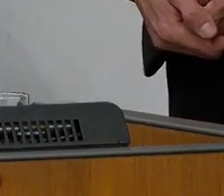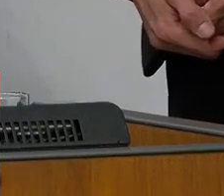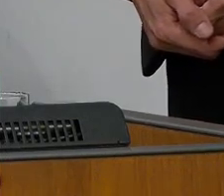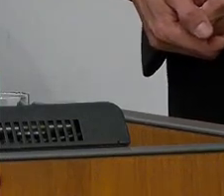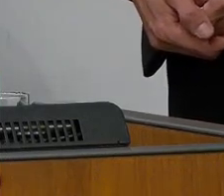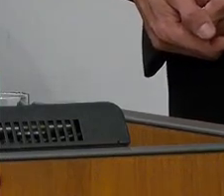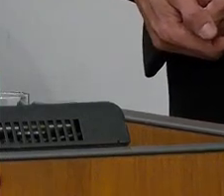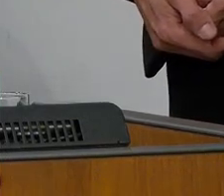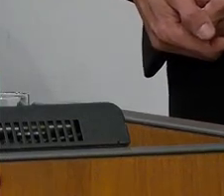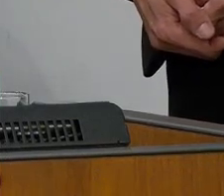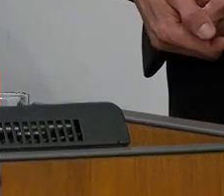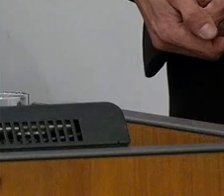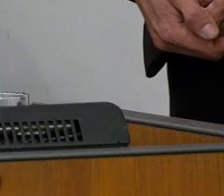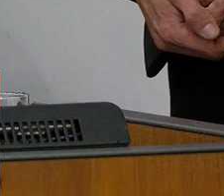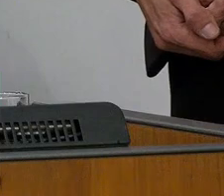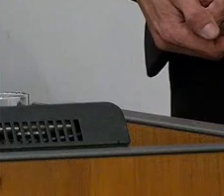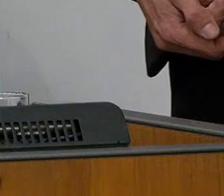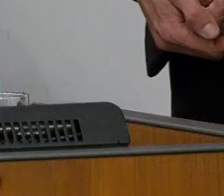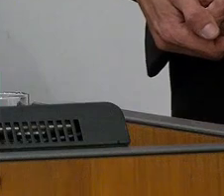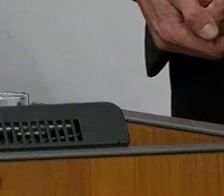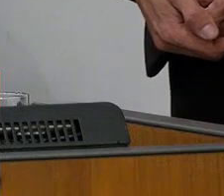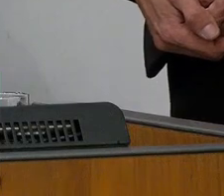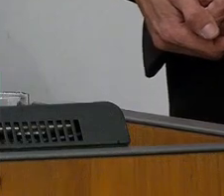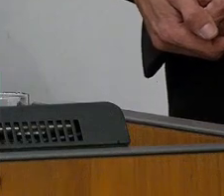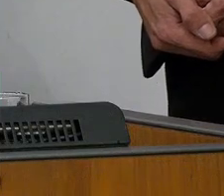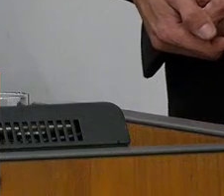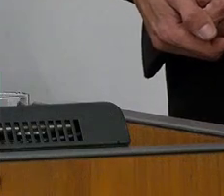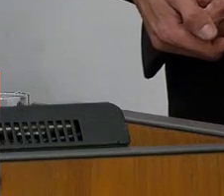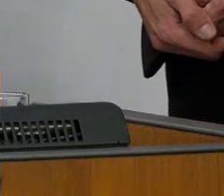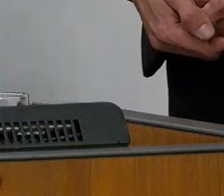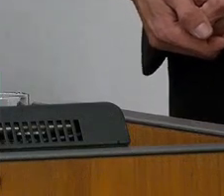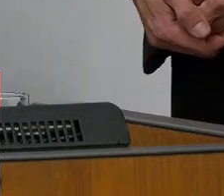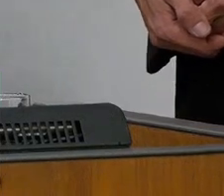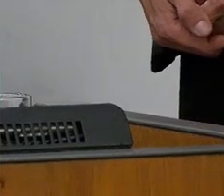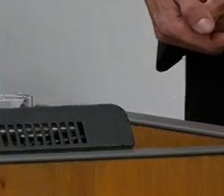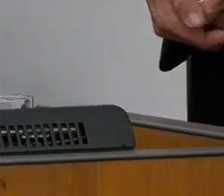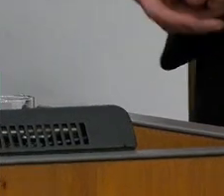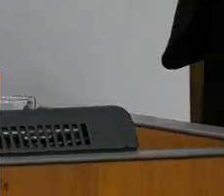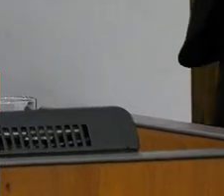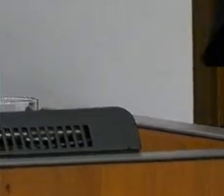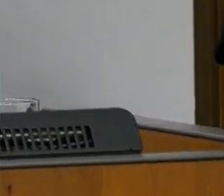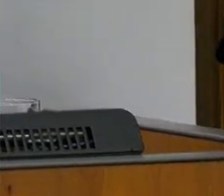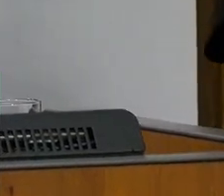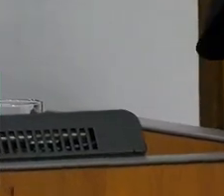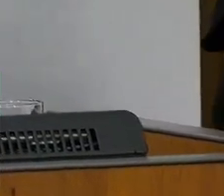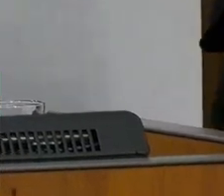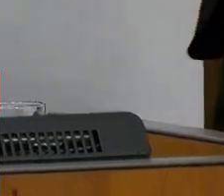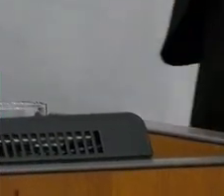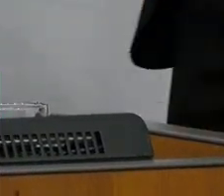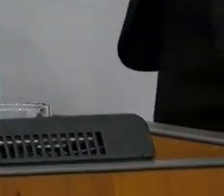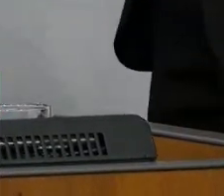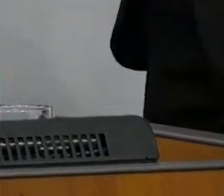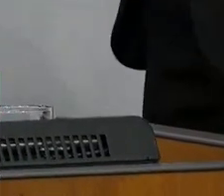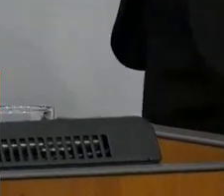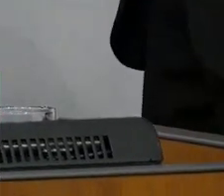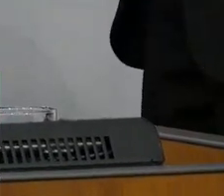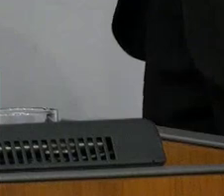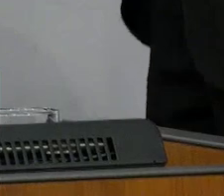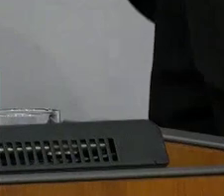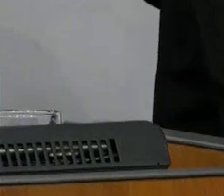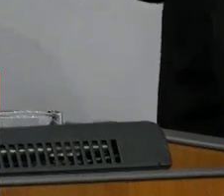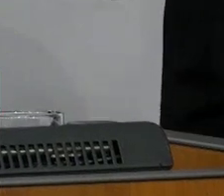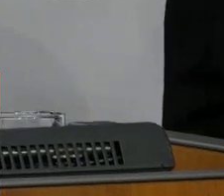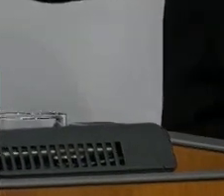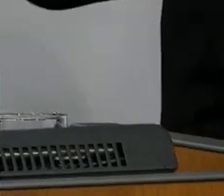auditiva. Ela quer contar uma história curta sobre a família dela. A família dela é